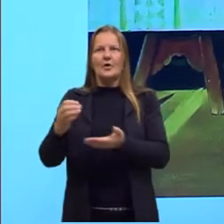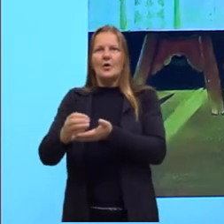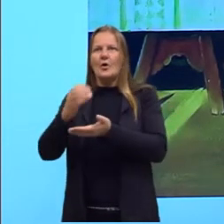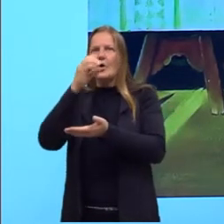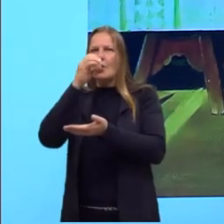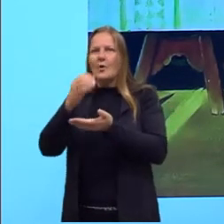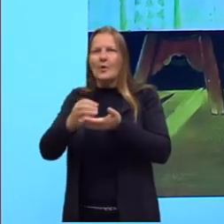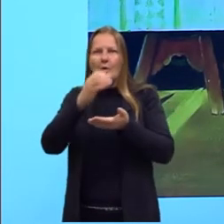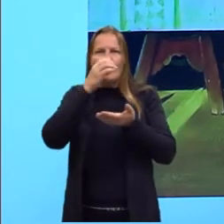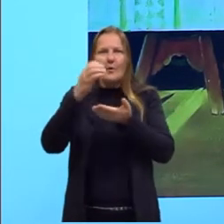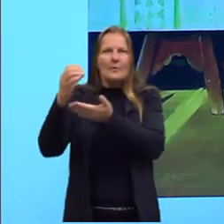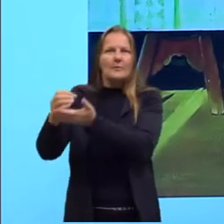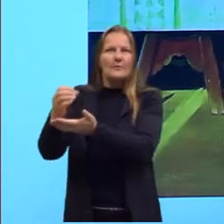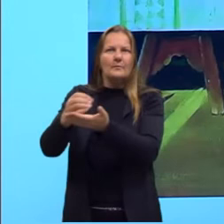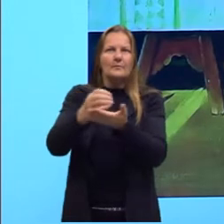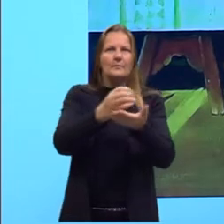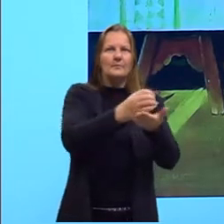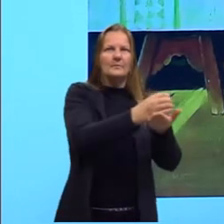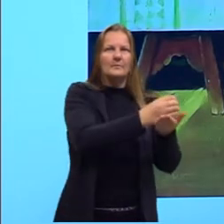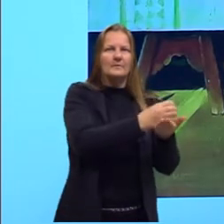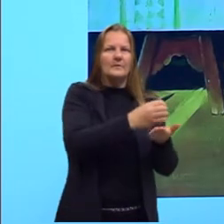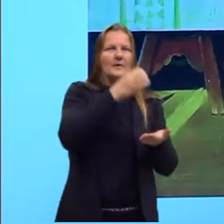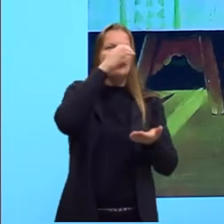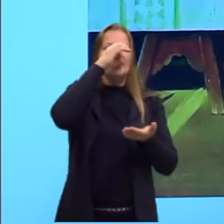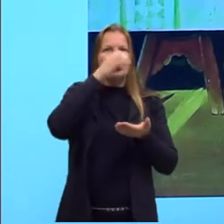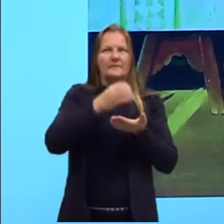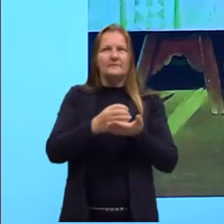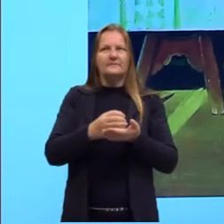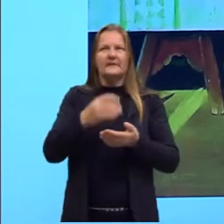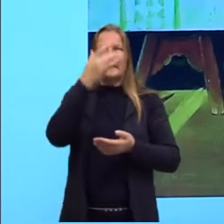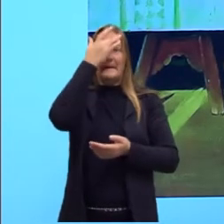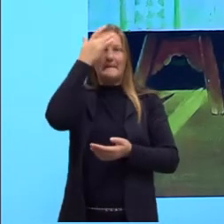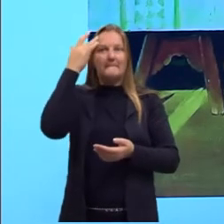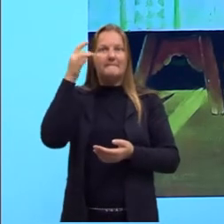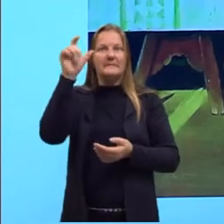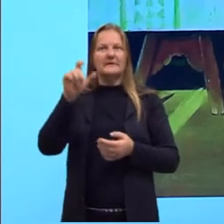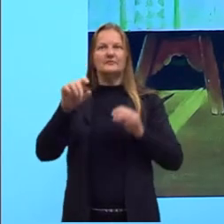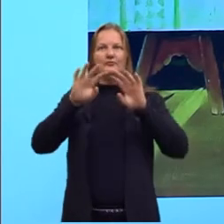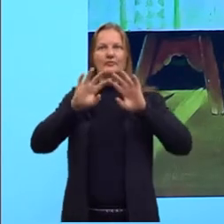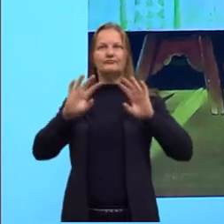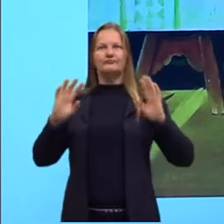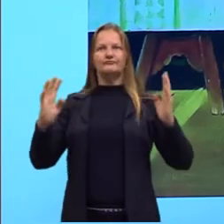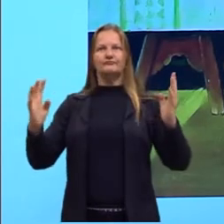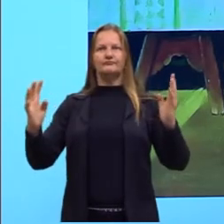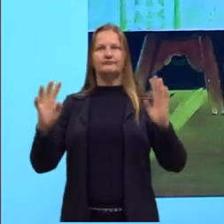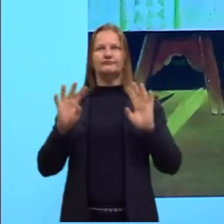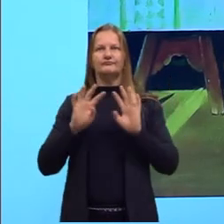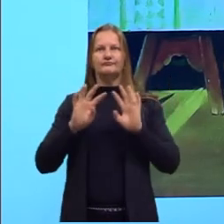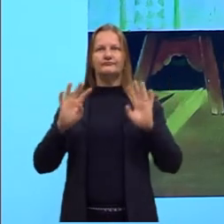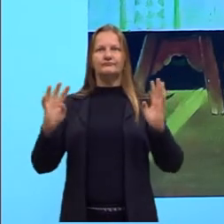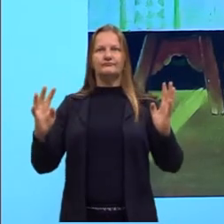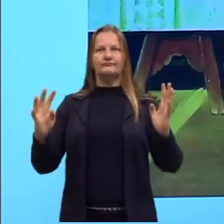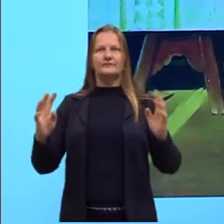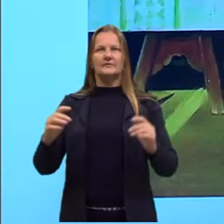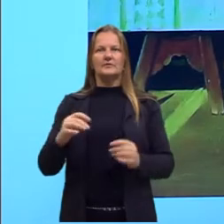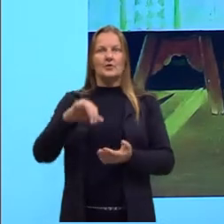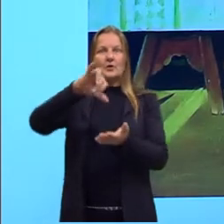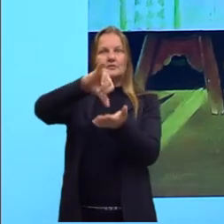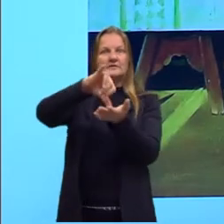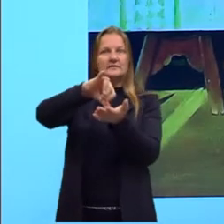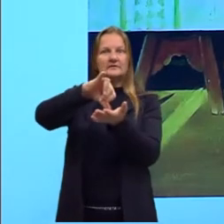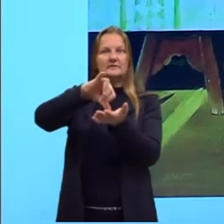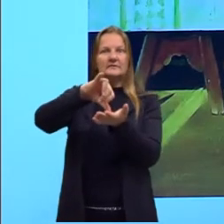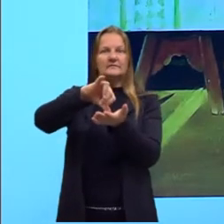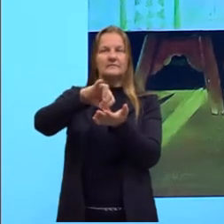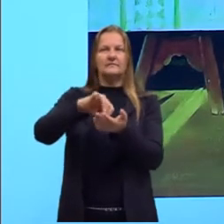copos em cima da mesa. Essas pessoas no entorno. A figura central.